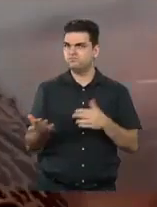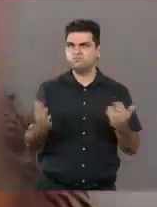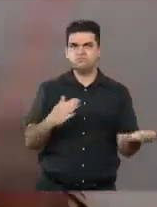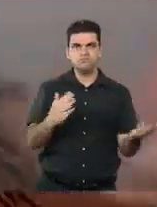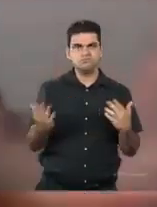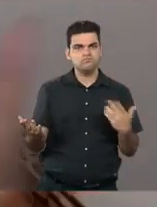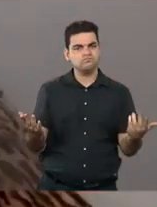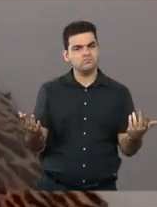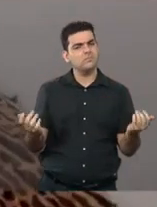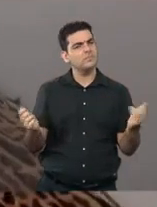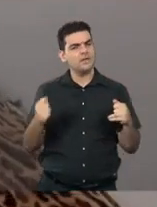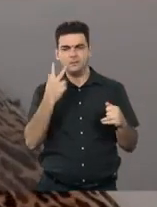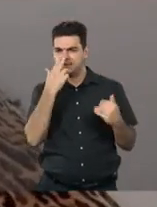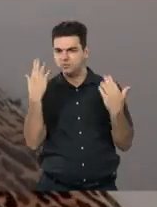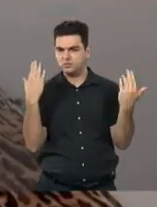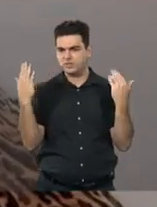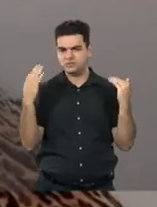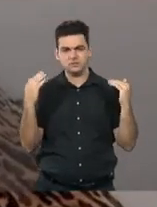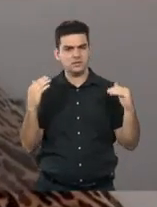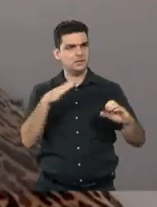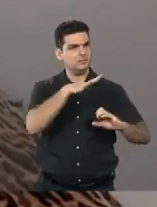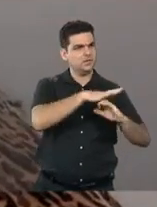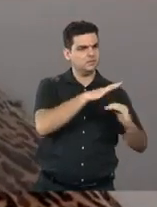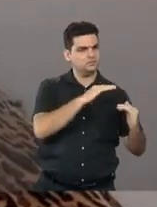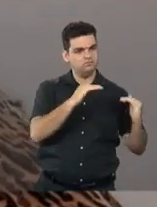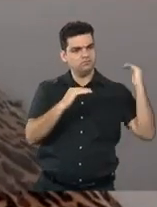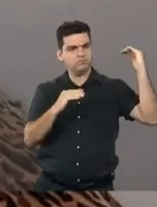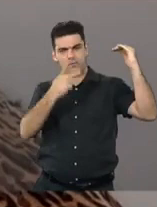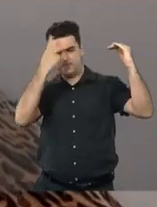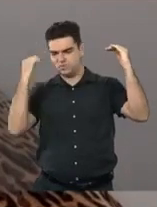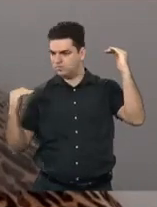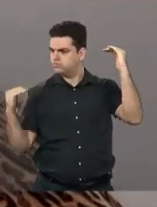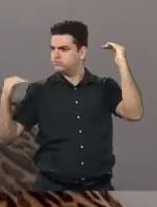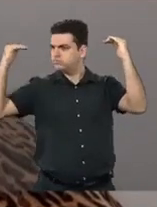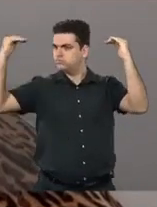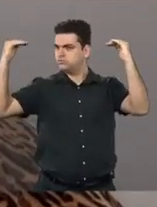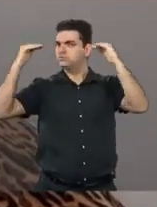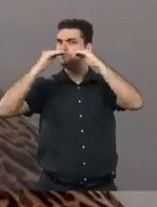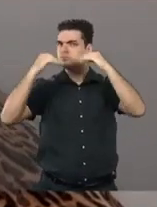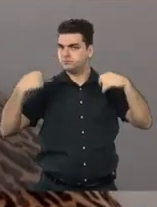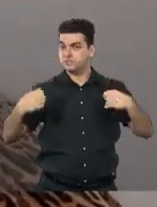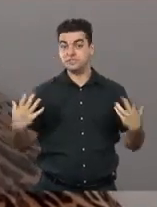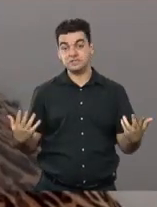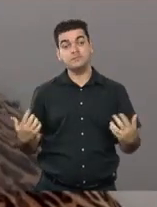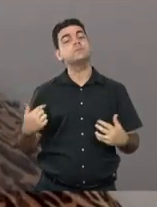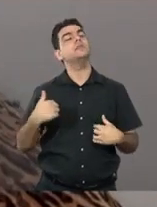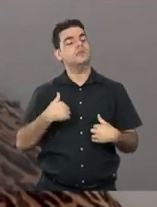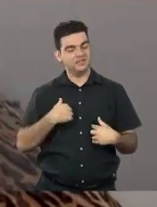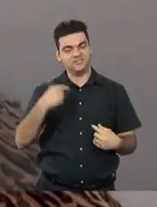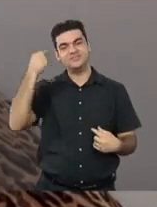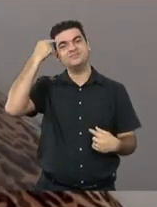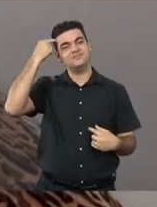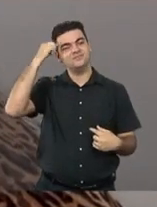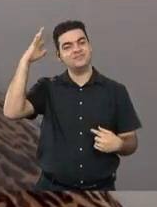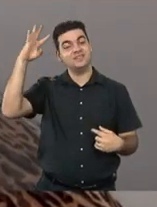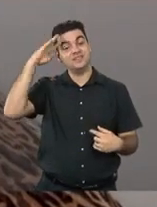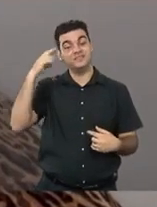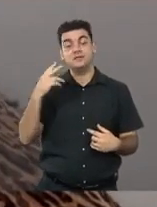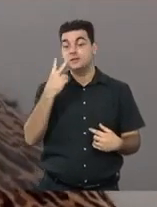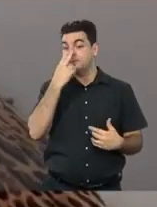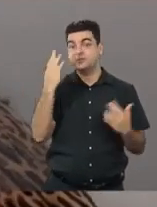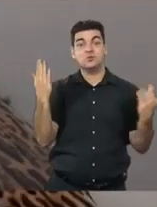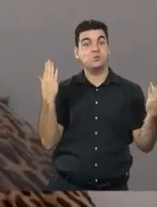pessoas... Por que a gente não pode ter as duas coisas? Então, foi sempre meu desafio, assim, muito tempo. É como se fosse uma bolinha, uma